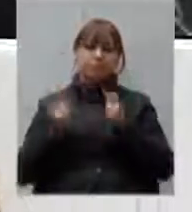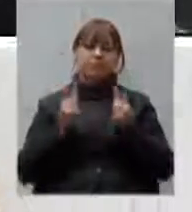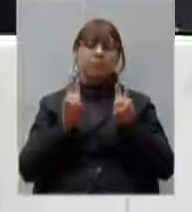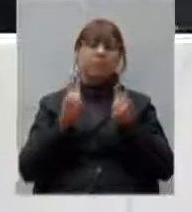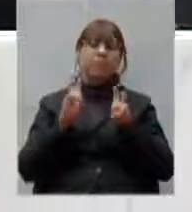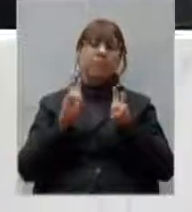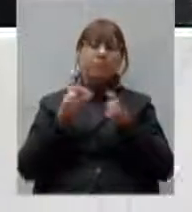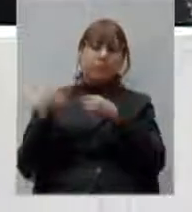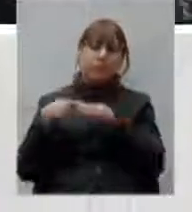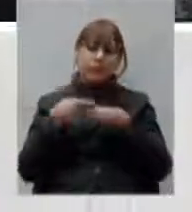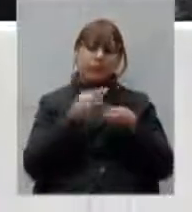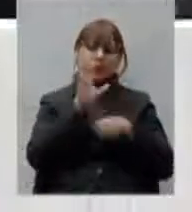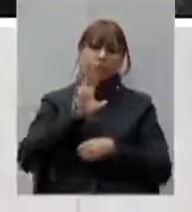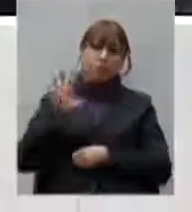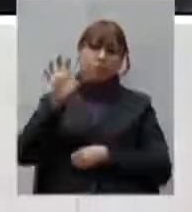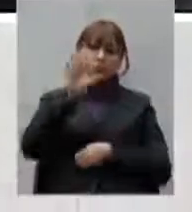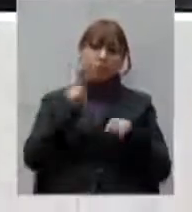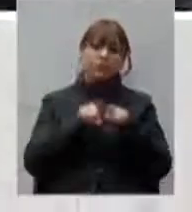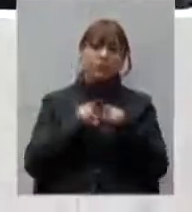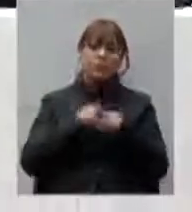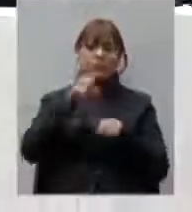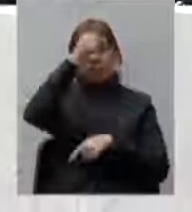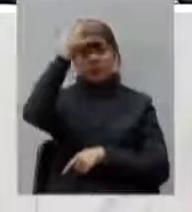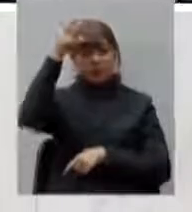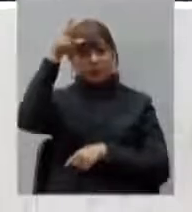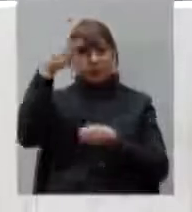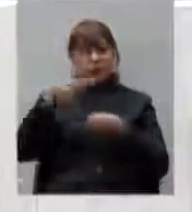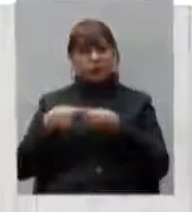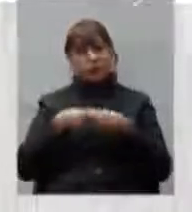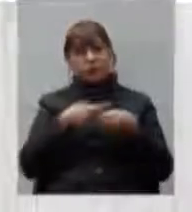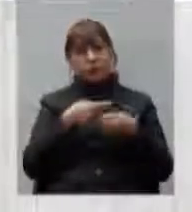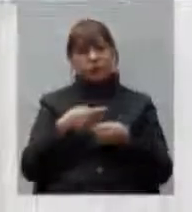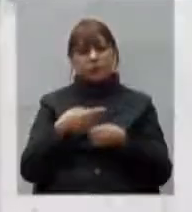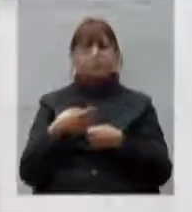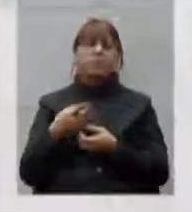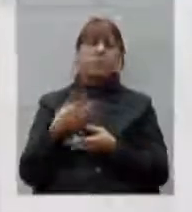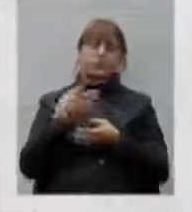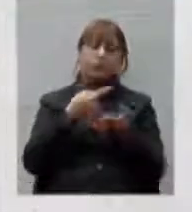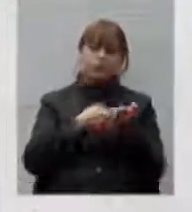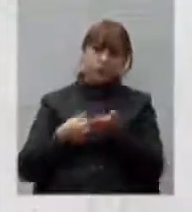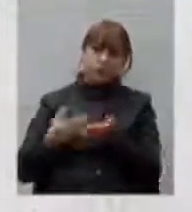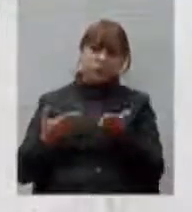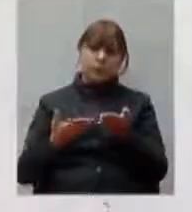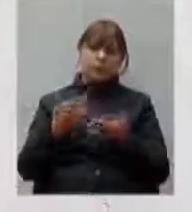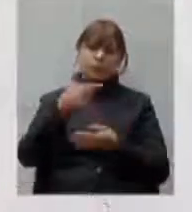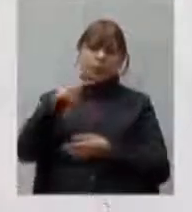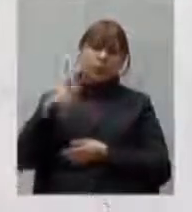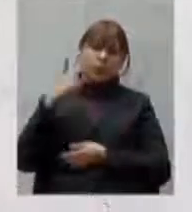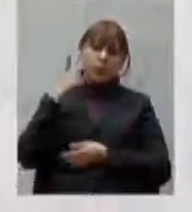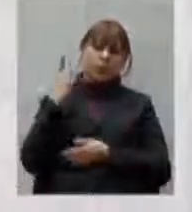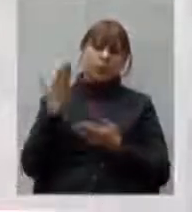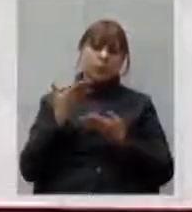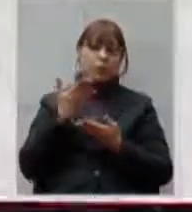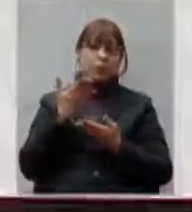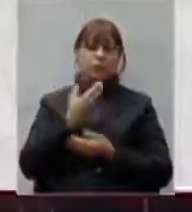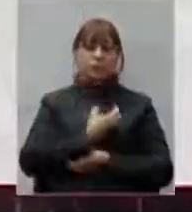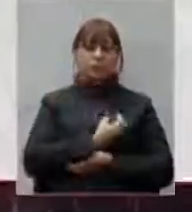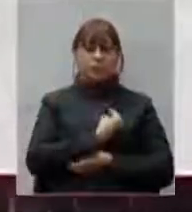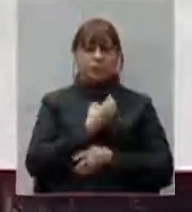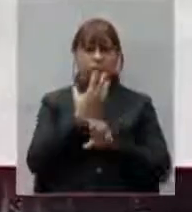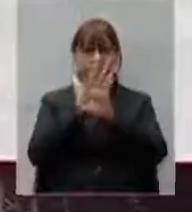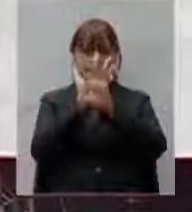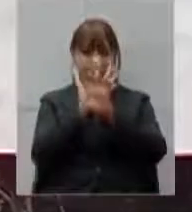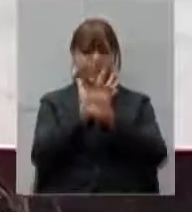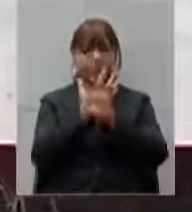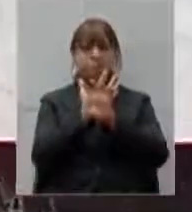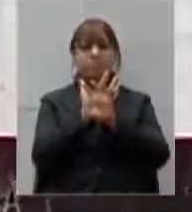regionalização e dos prefeitos convidados e demais parlamentares pela participação por via remota